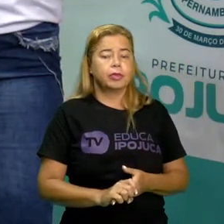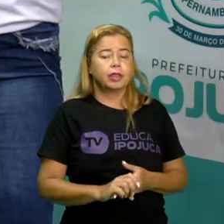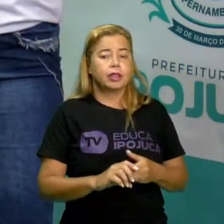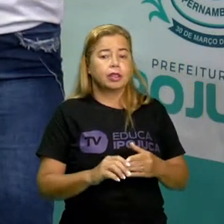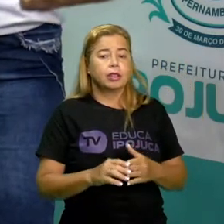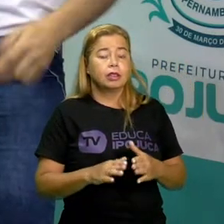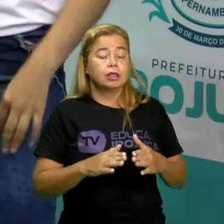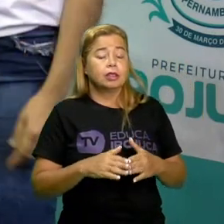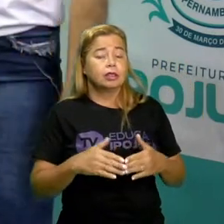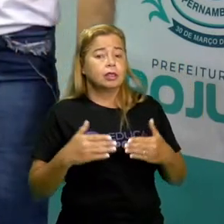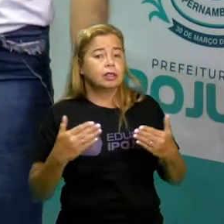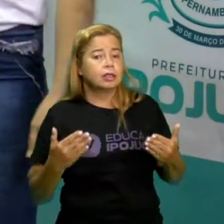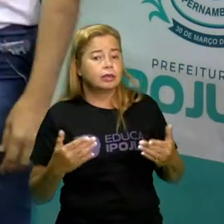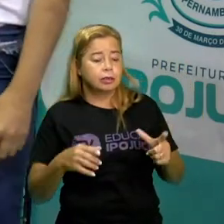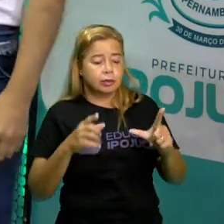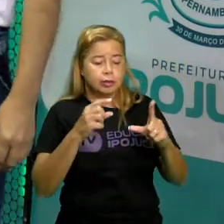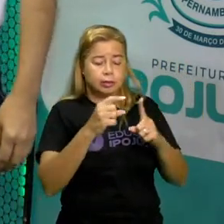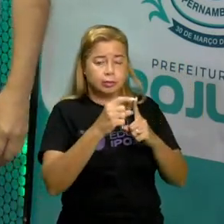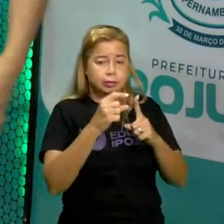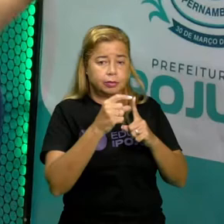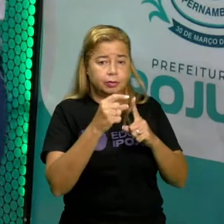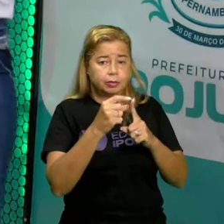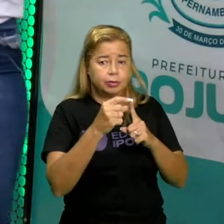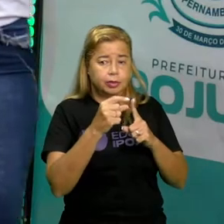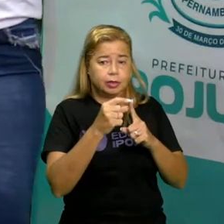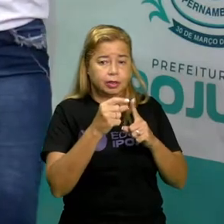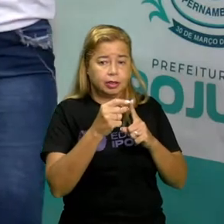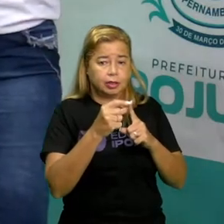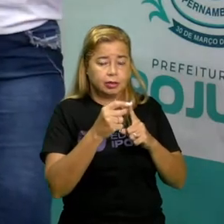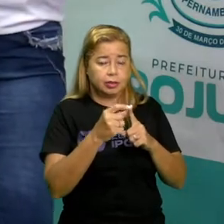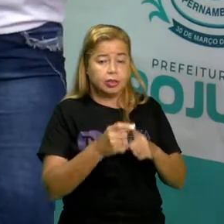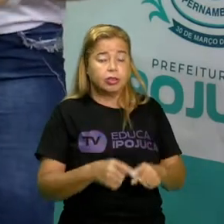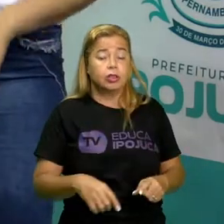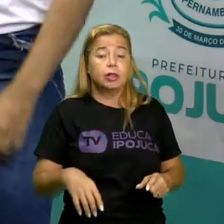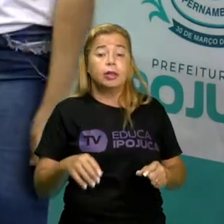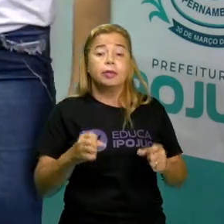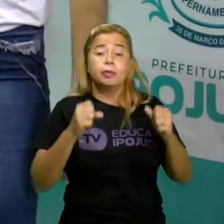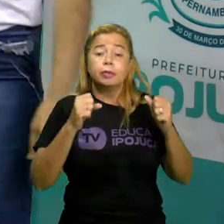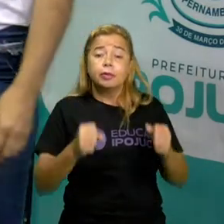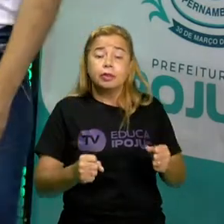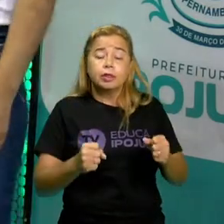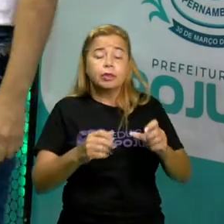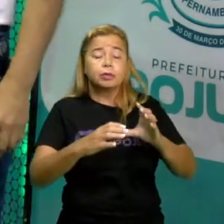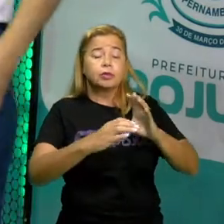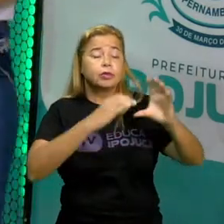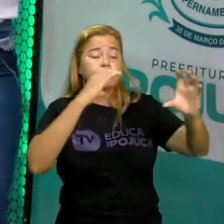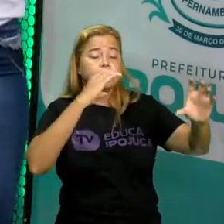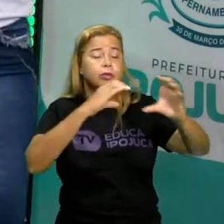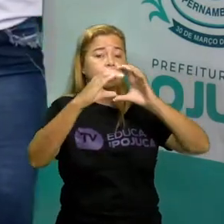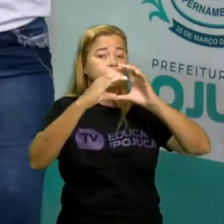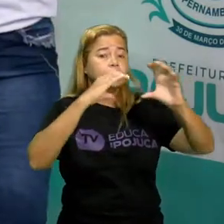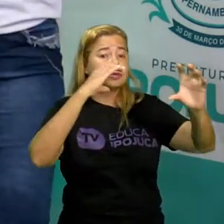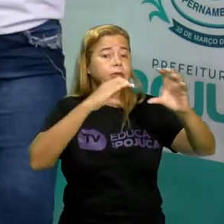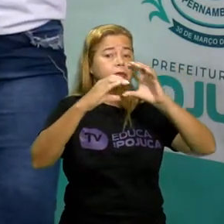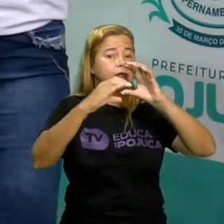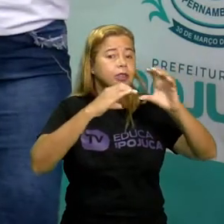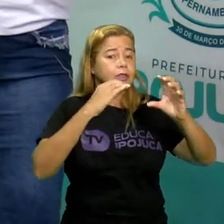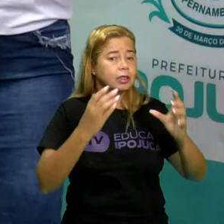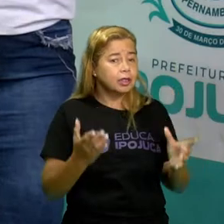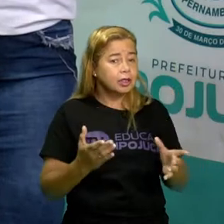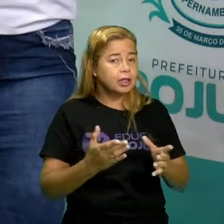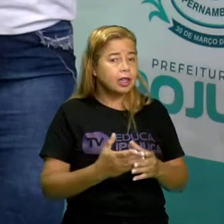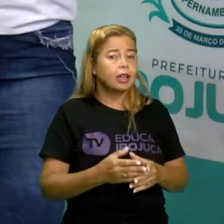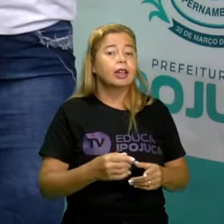além das palavras nós podemos também nos comunicar por outras linguagens